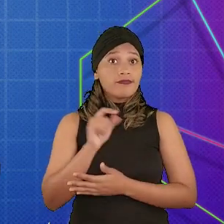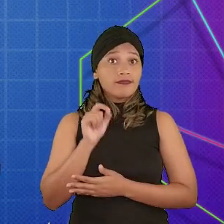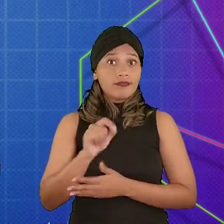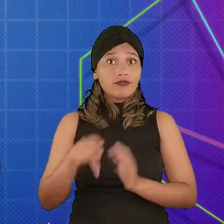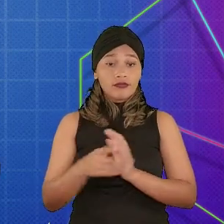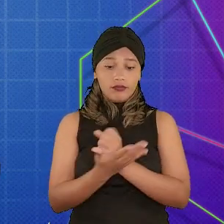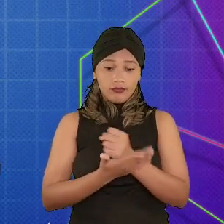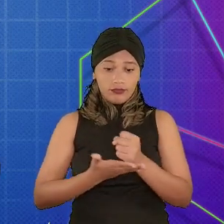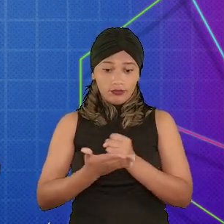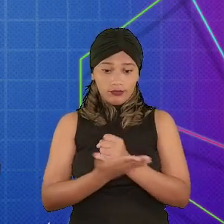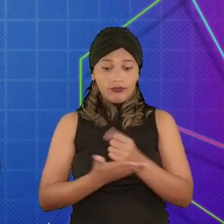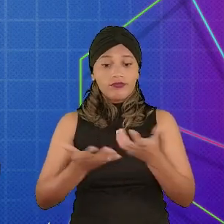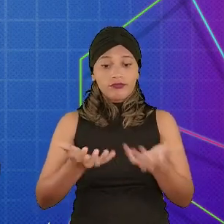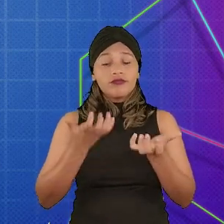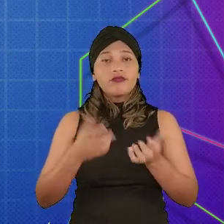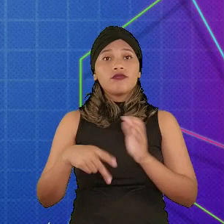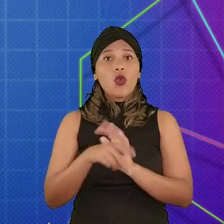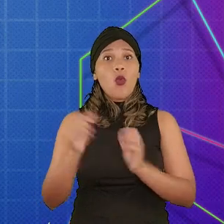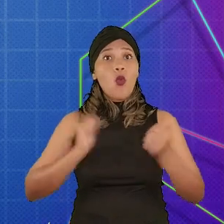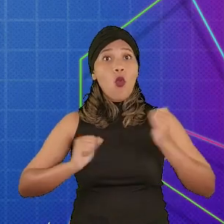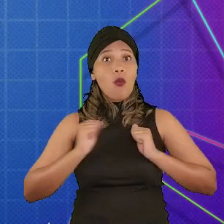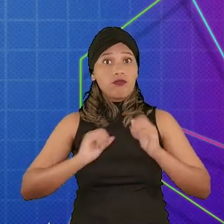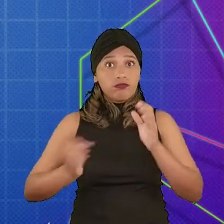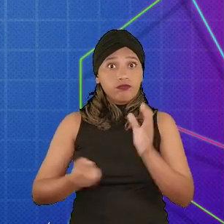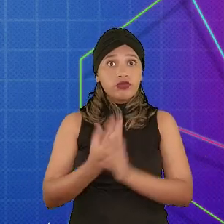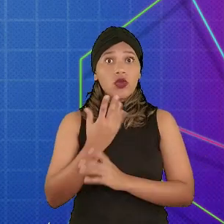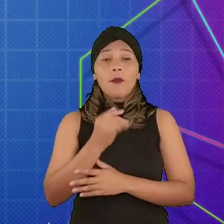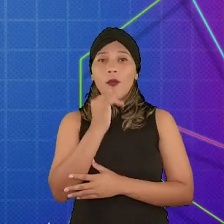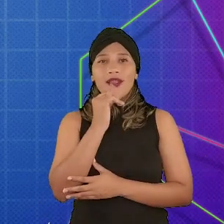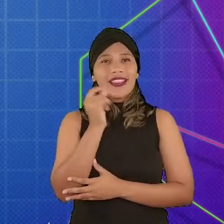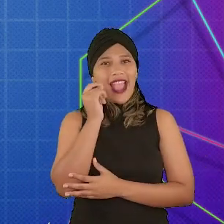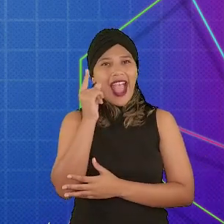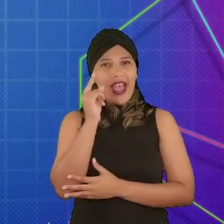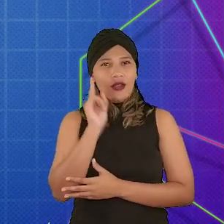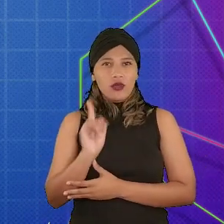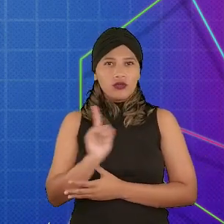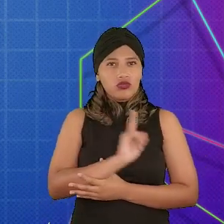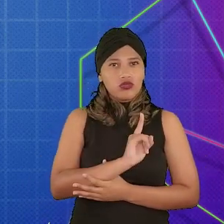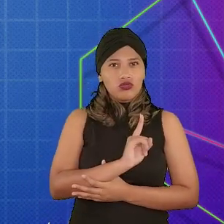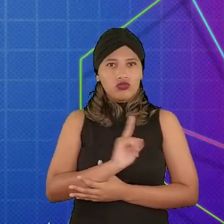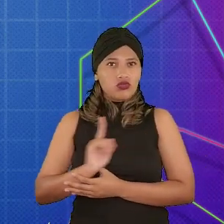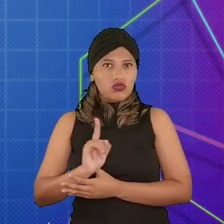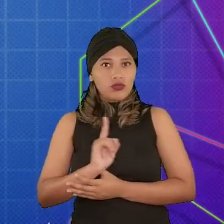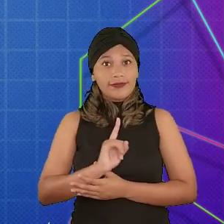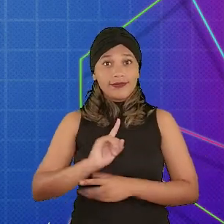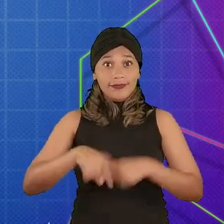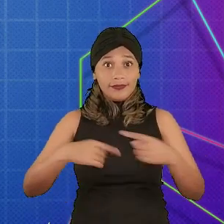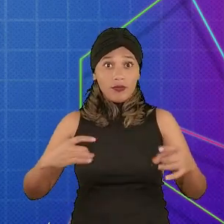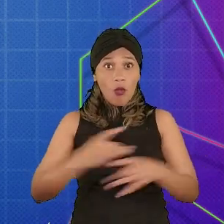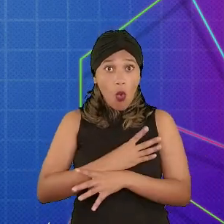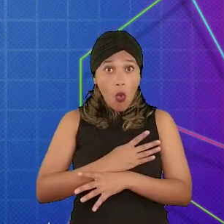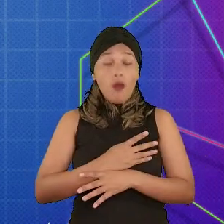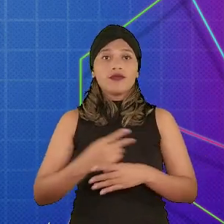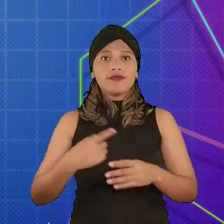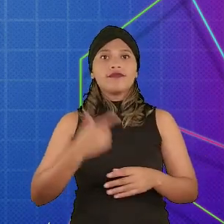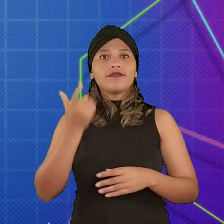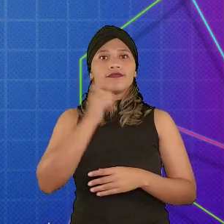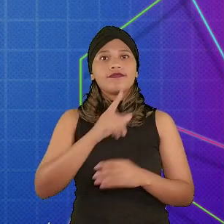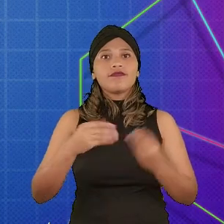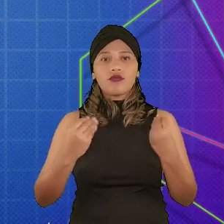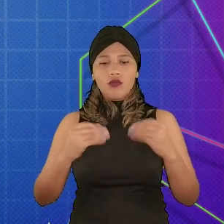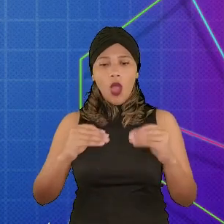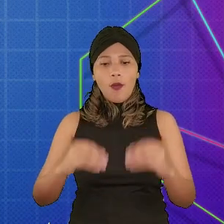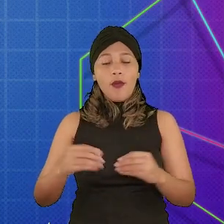normalmente a gente começa por funções básicas que queremos que o nosso ator execute. Exemplo, gato andar para os lados. E após essa definição de